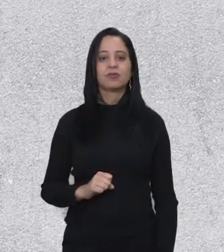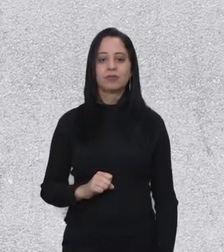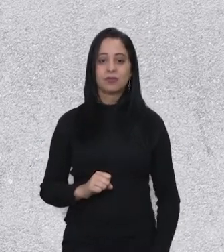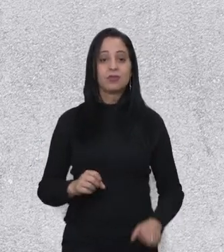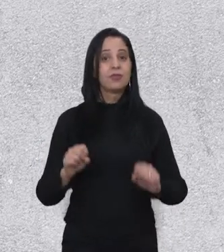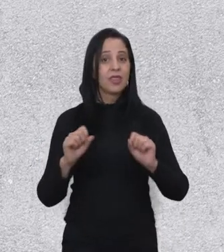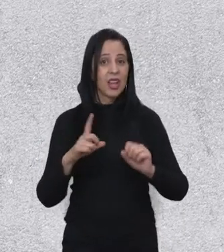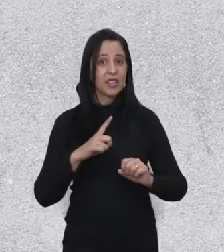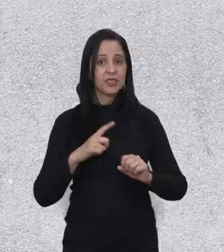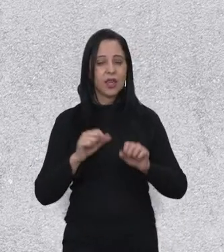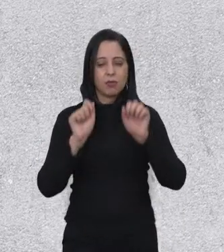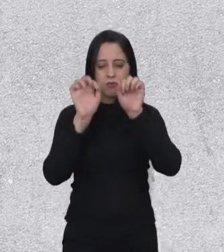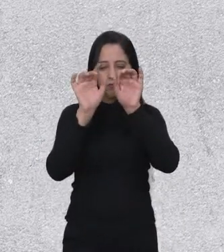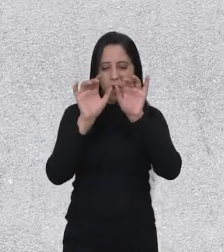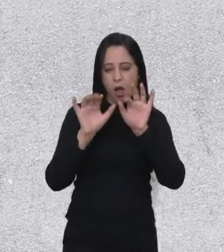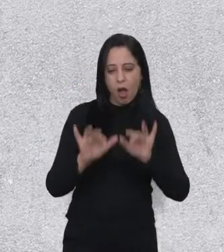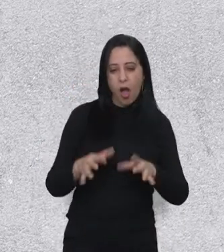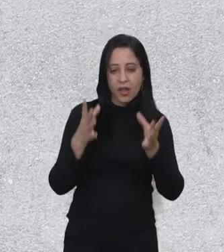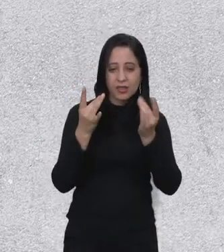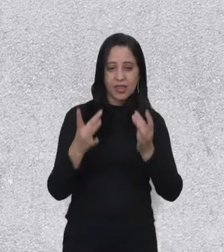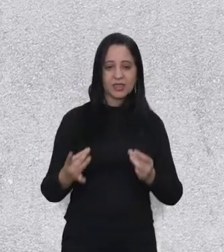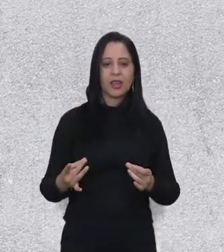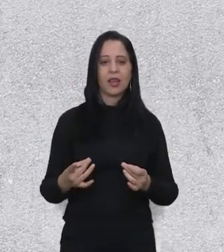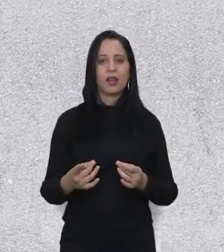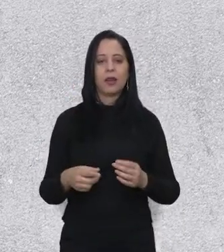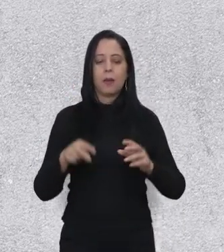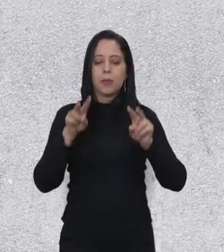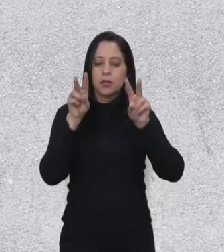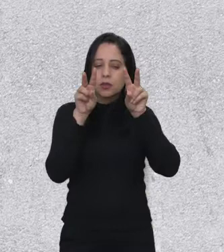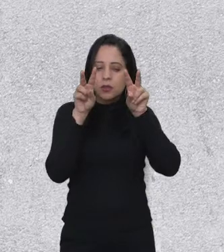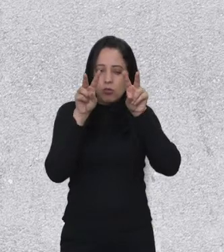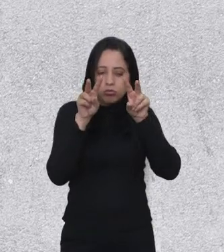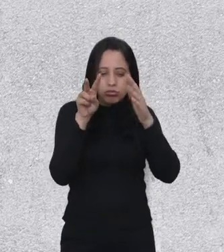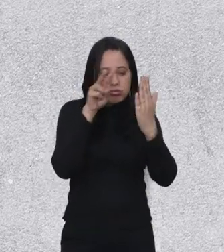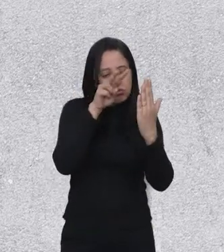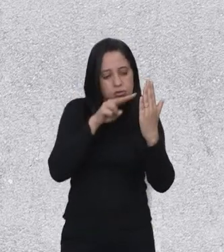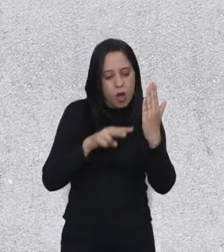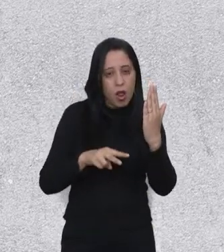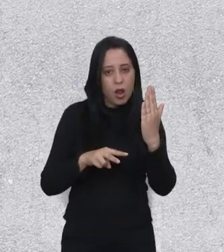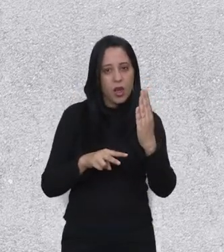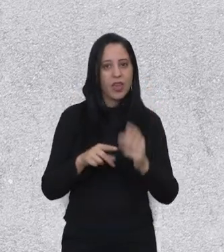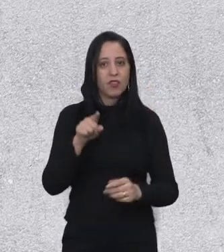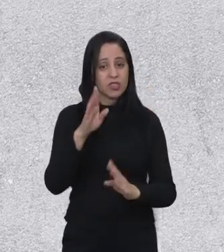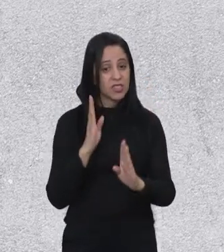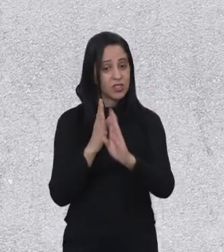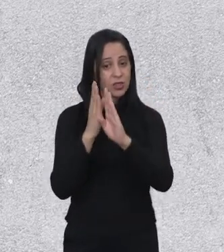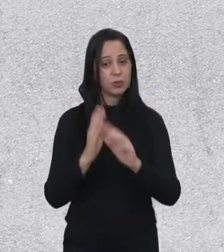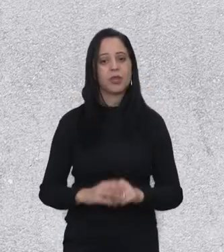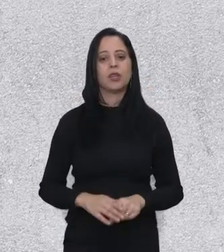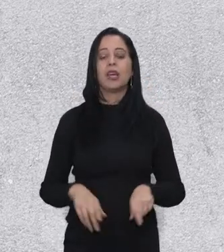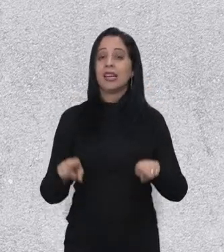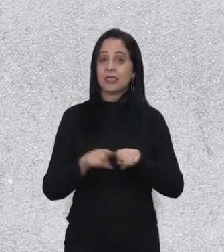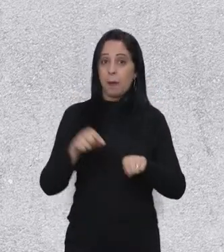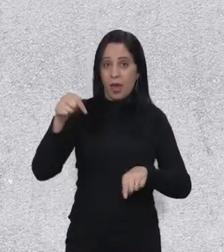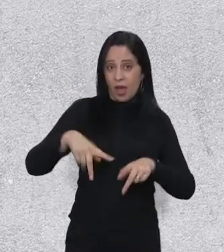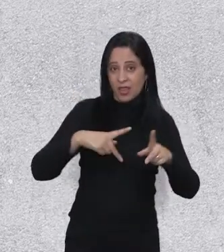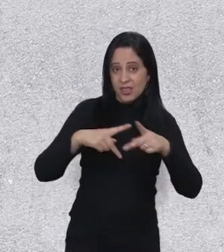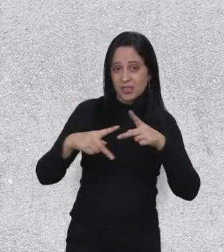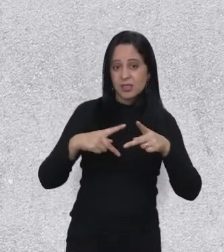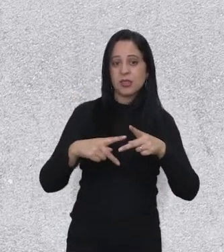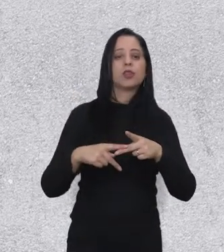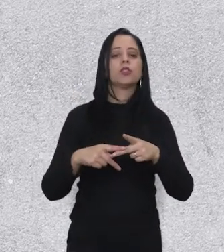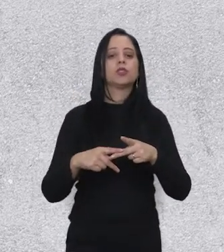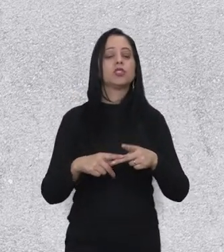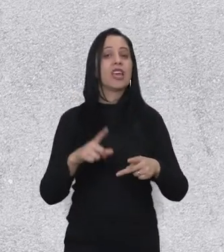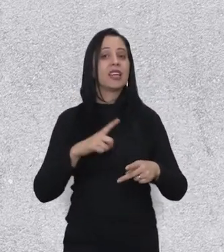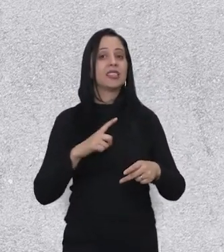de cima da página, você encontra como participar. Lê direitinho e descobre onde a sua ideia se encaixa. Também aqui